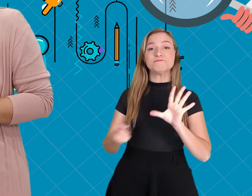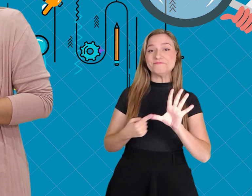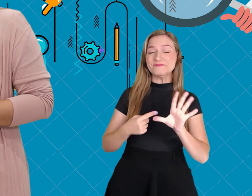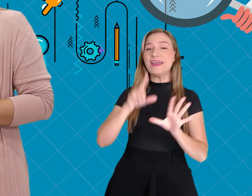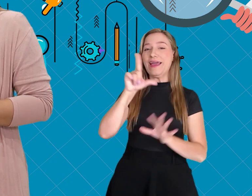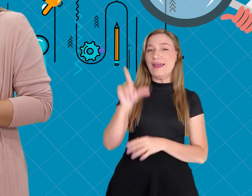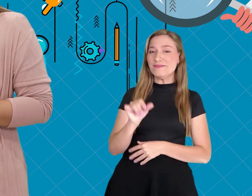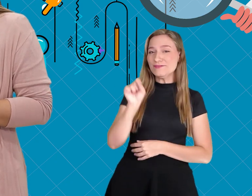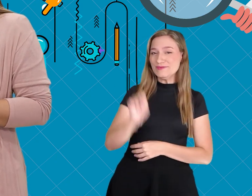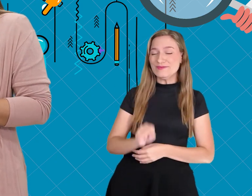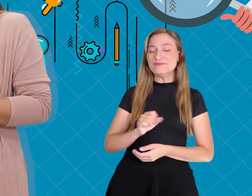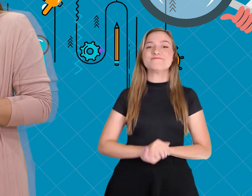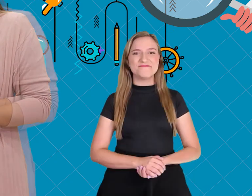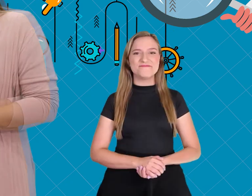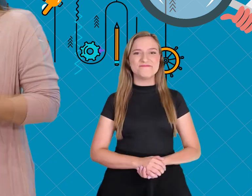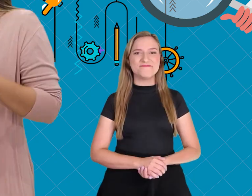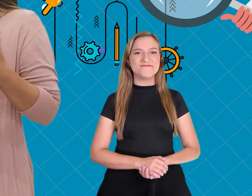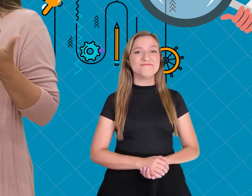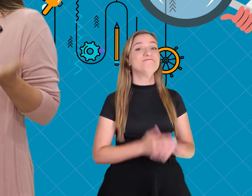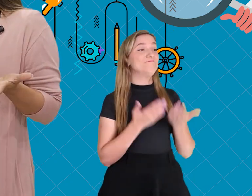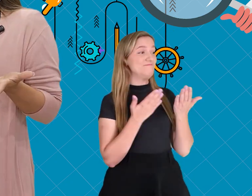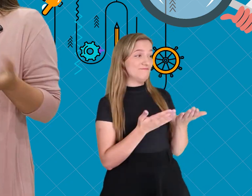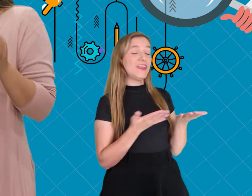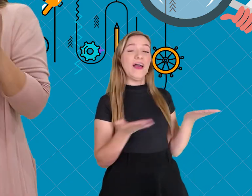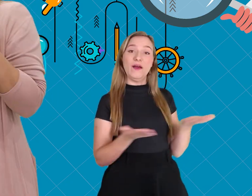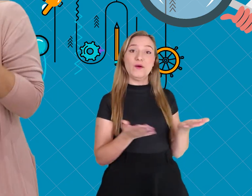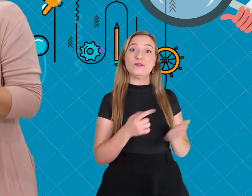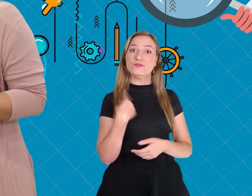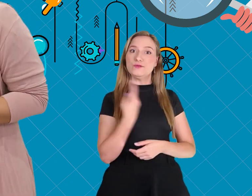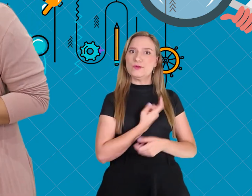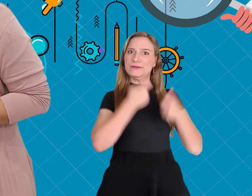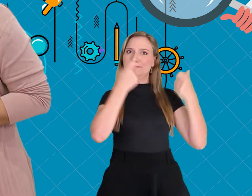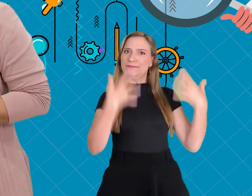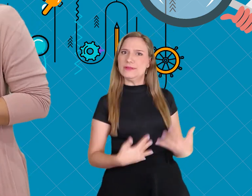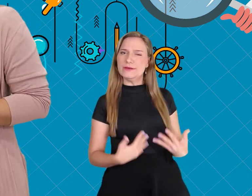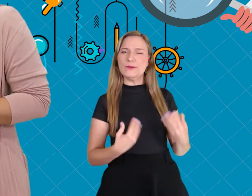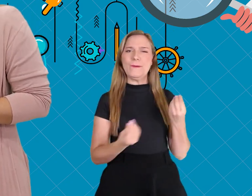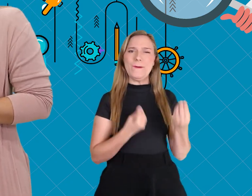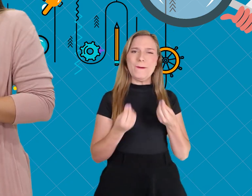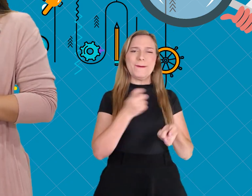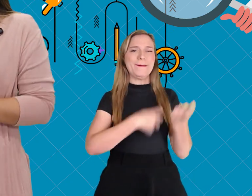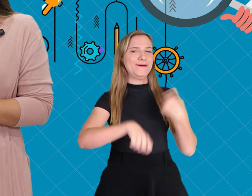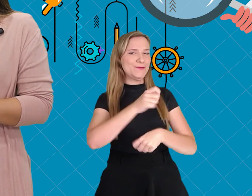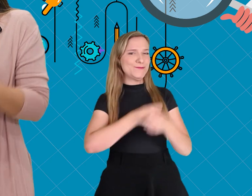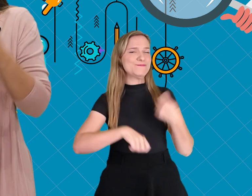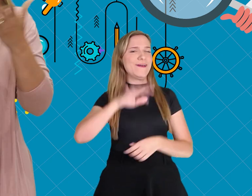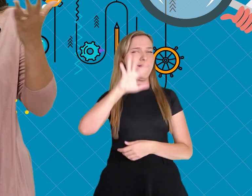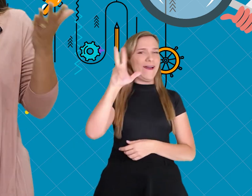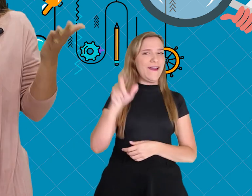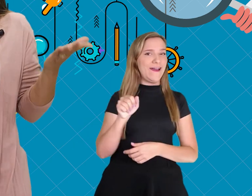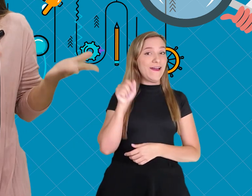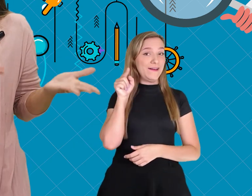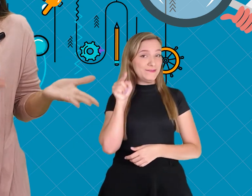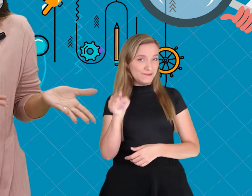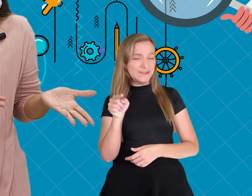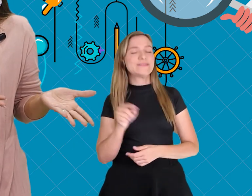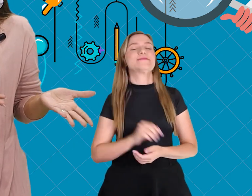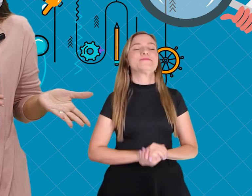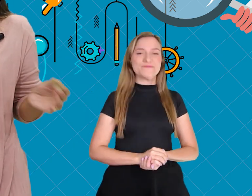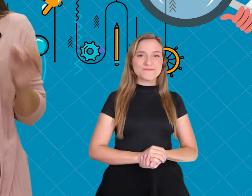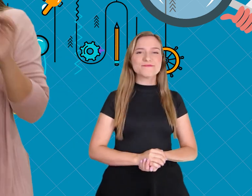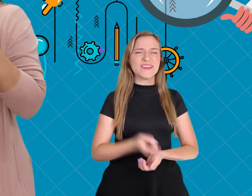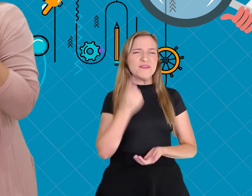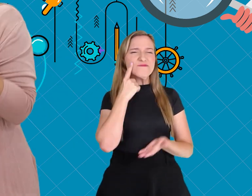Índia, China e África do Sul. Gabriel, já que estamos falando de economia do continente